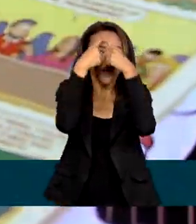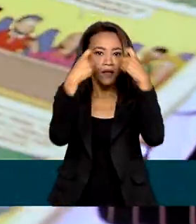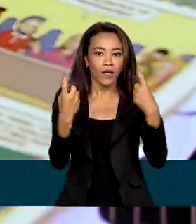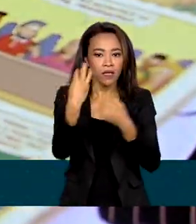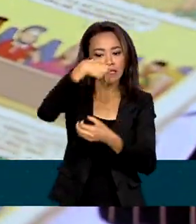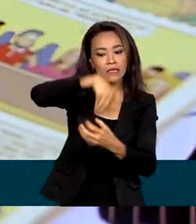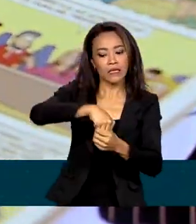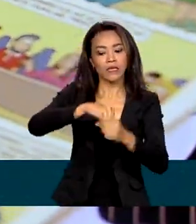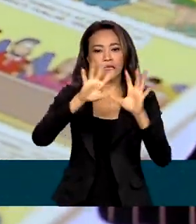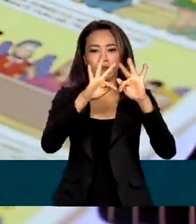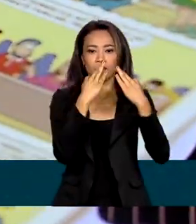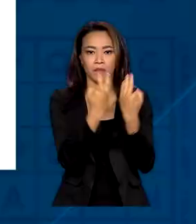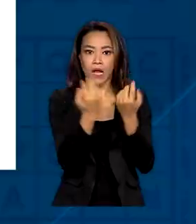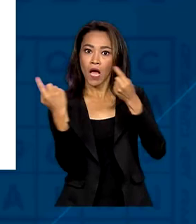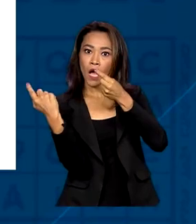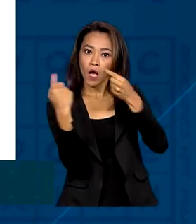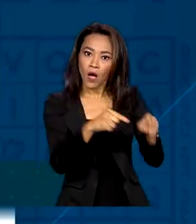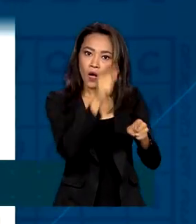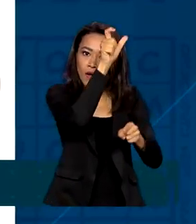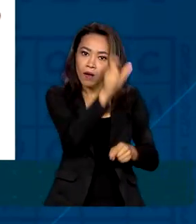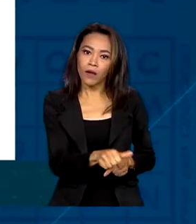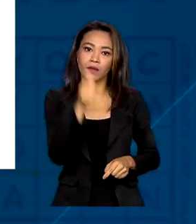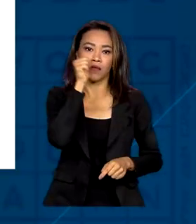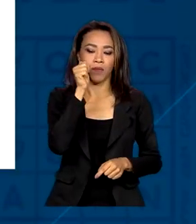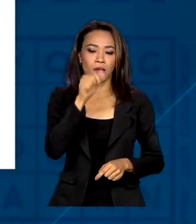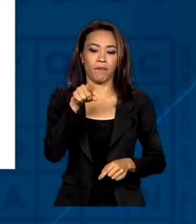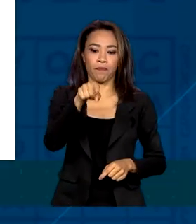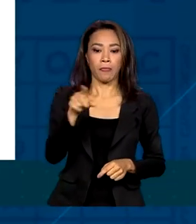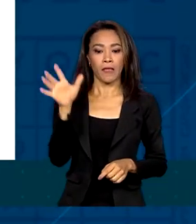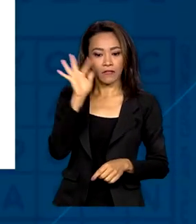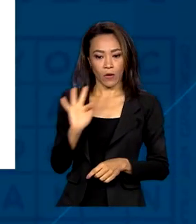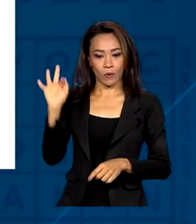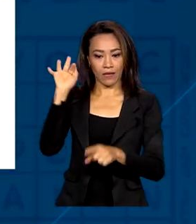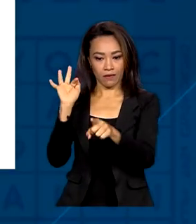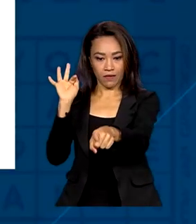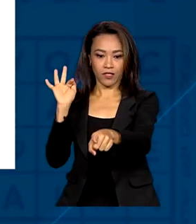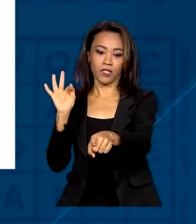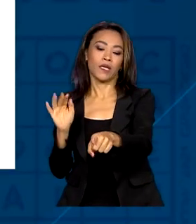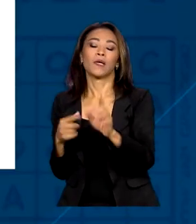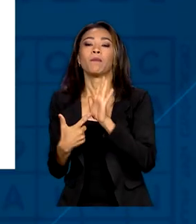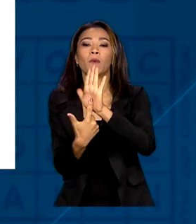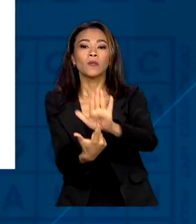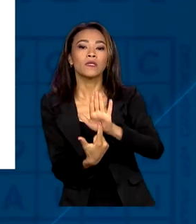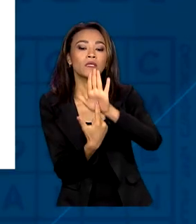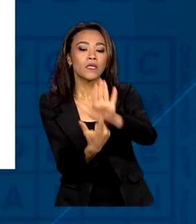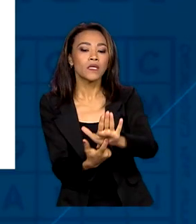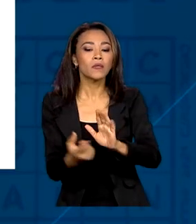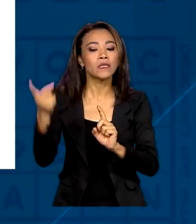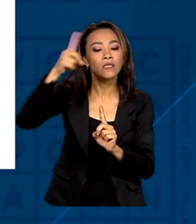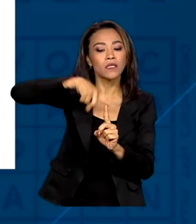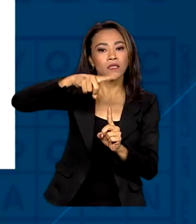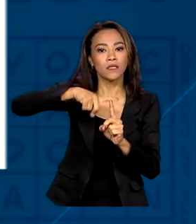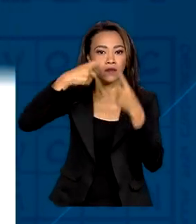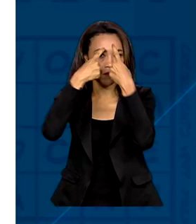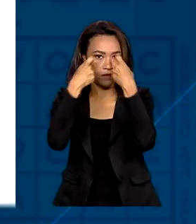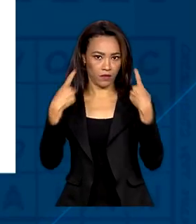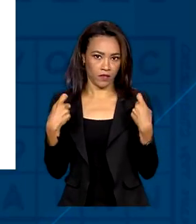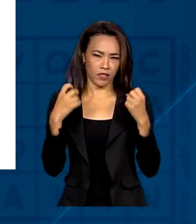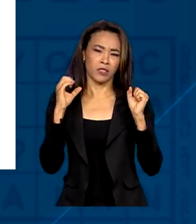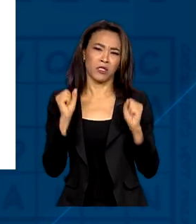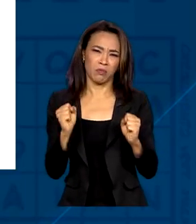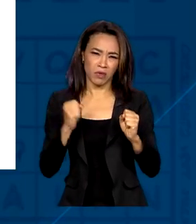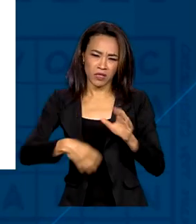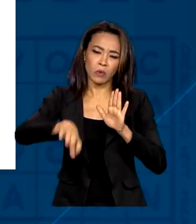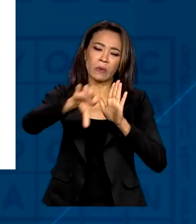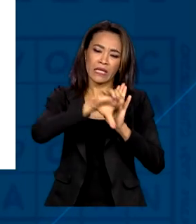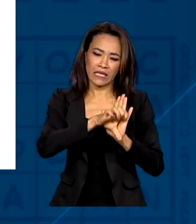familiar contra a mulher. Nas aulas na faculdade, recebem exemplos desse tipo de violência que pode resultar no crime